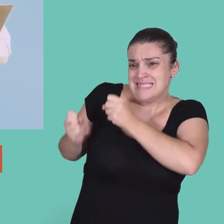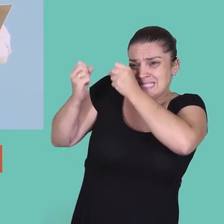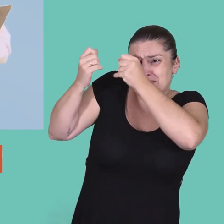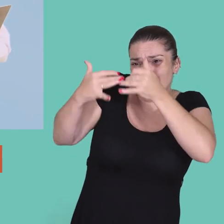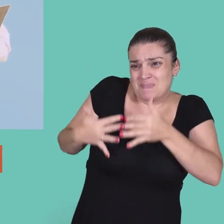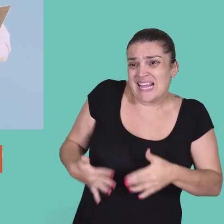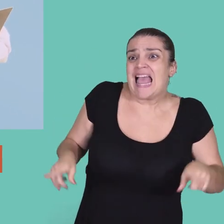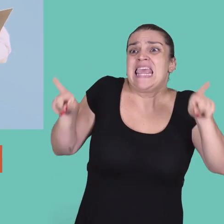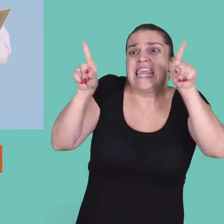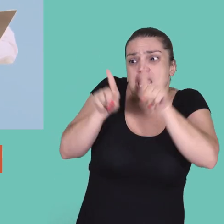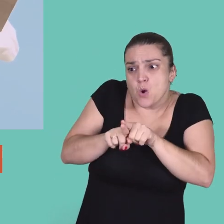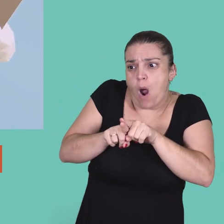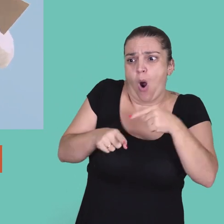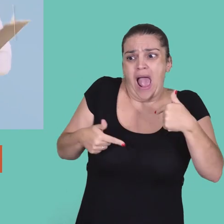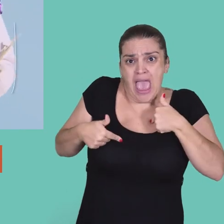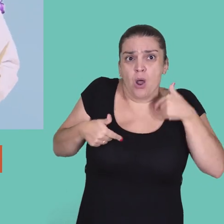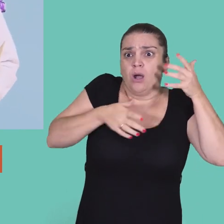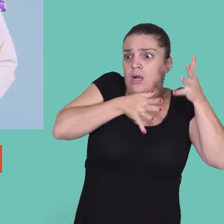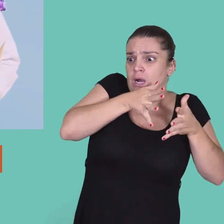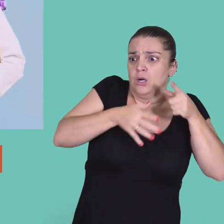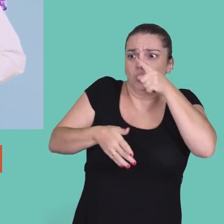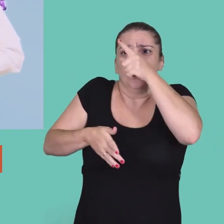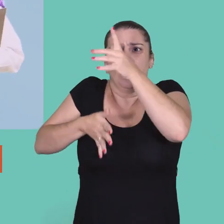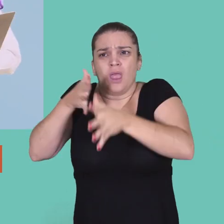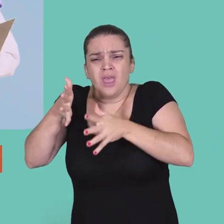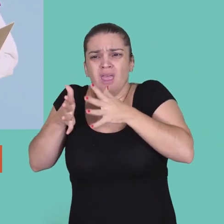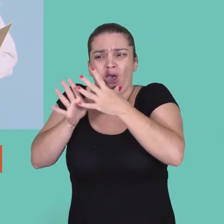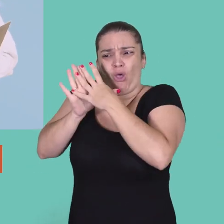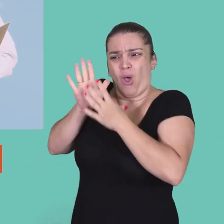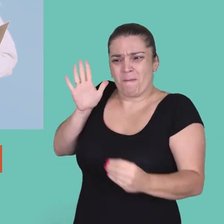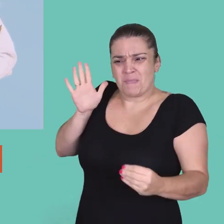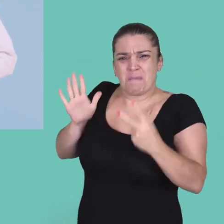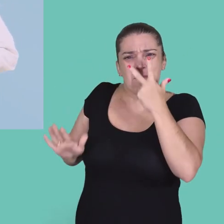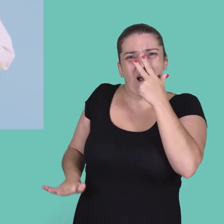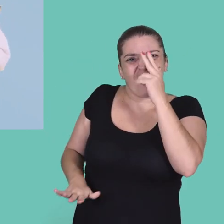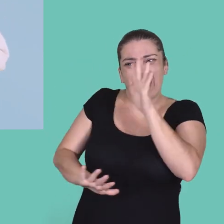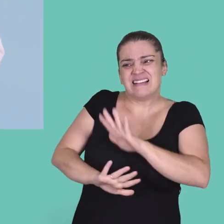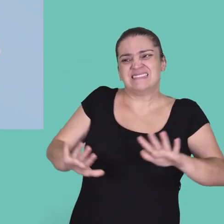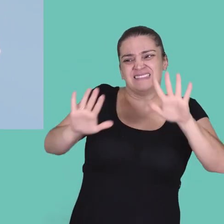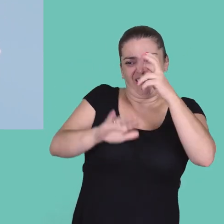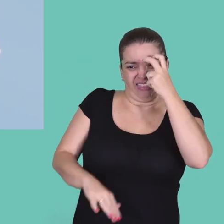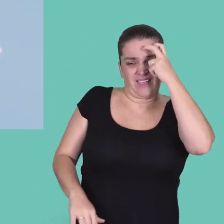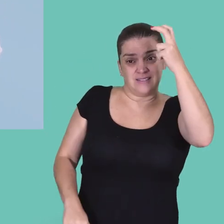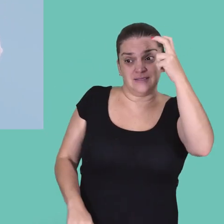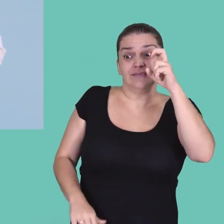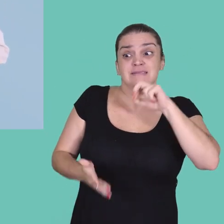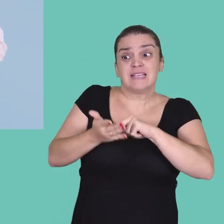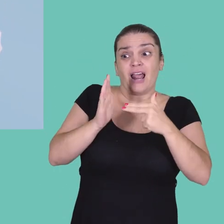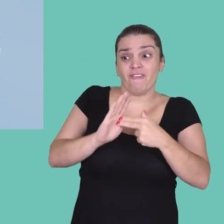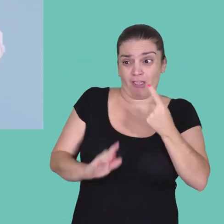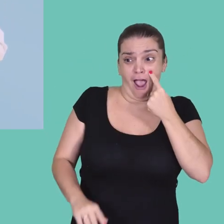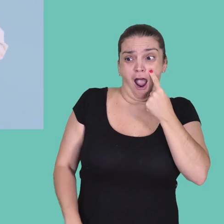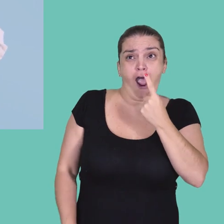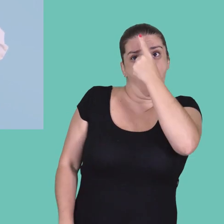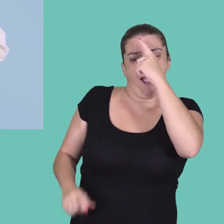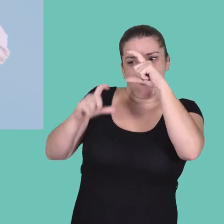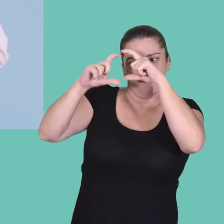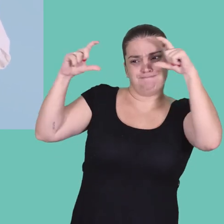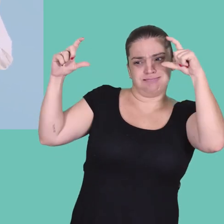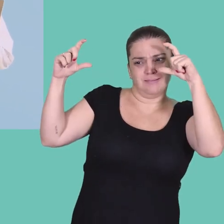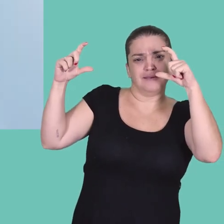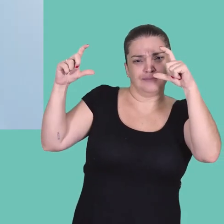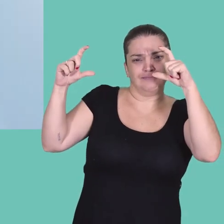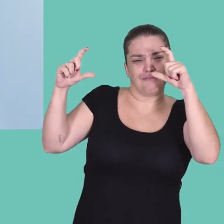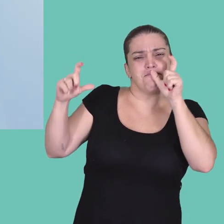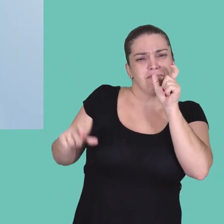chama quando um homem explica exatamente o que uma mulher acabou de dizer para parecer inteligente? Chama-se man